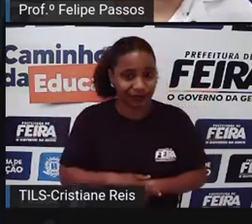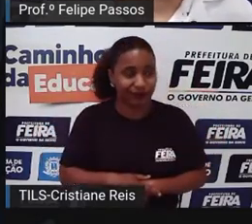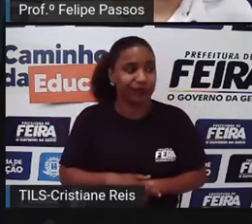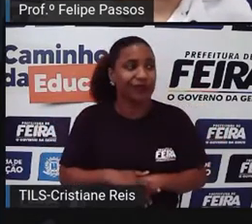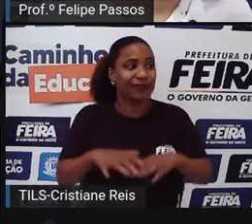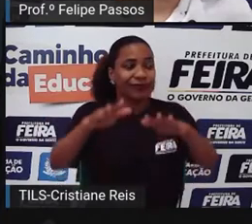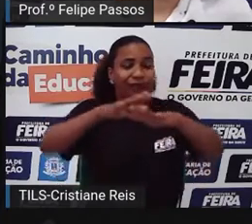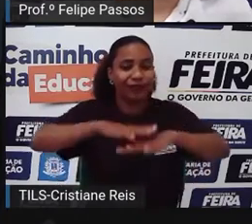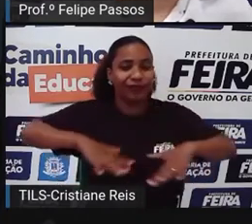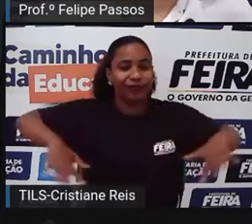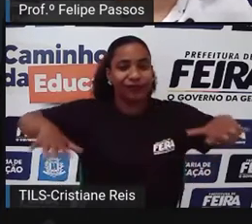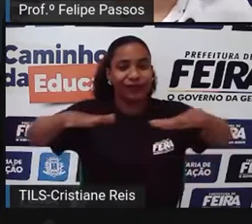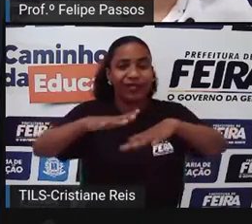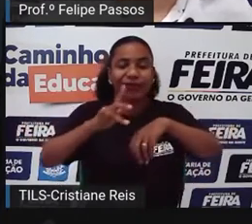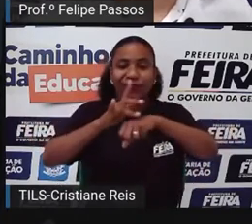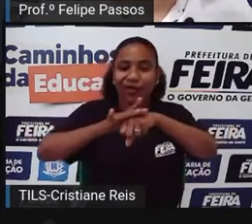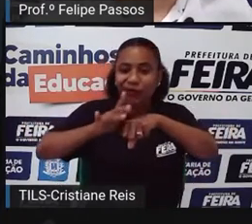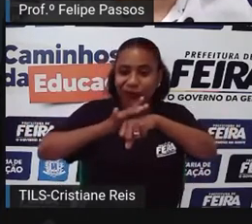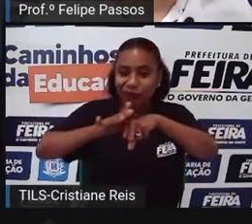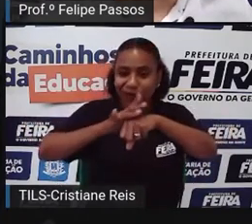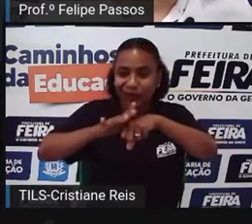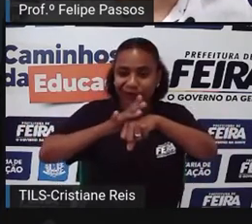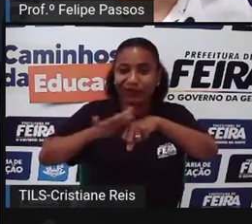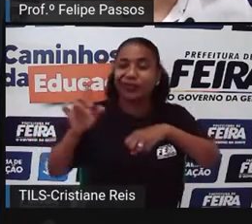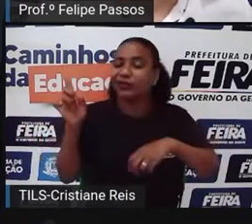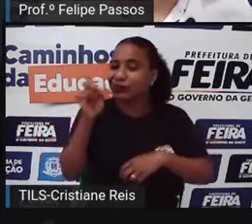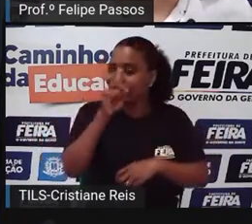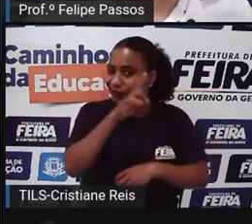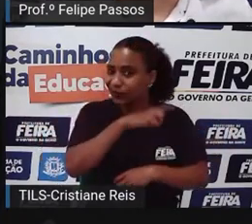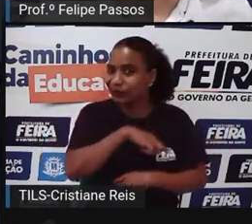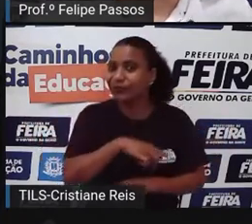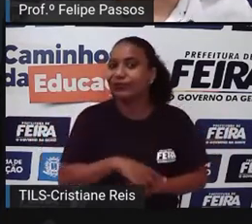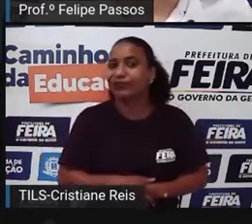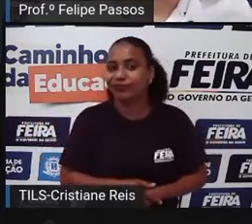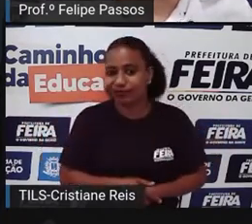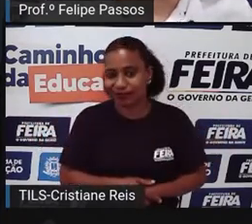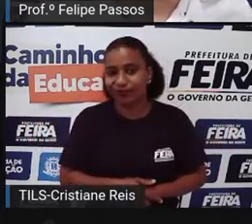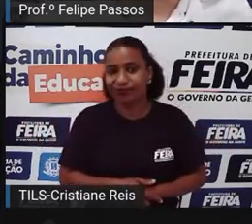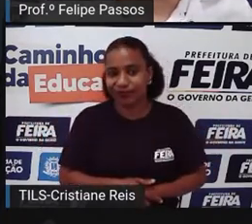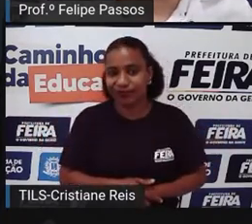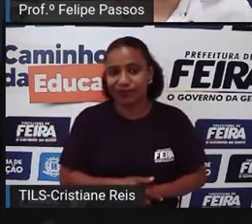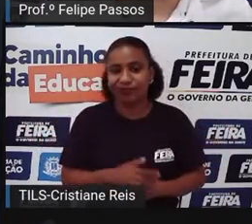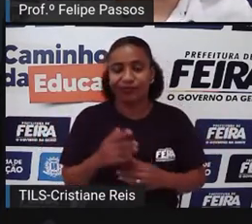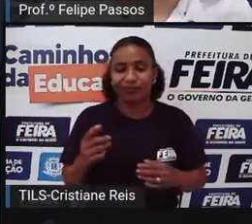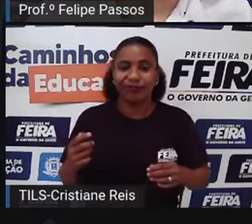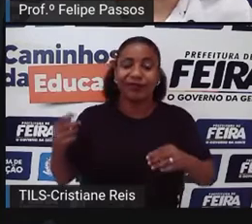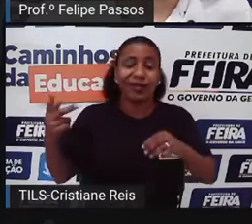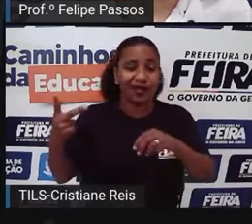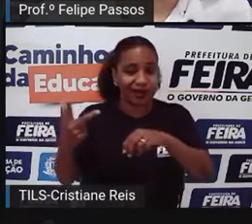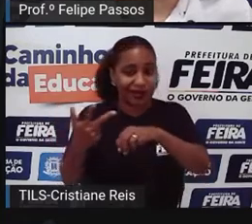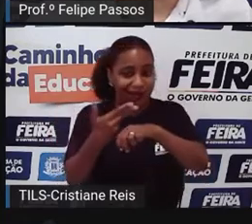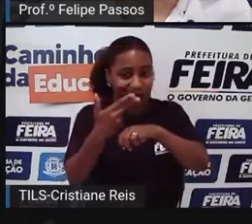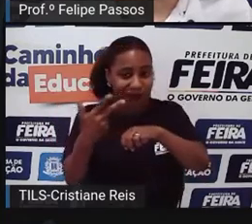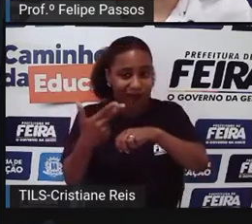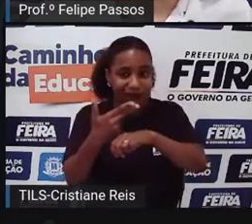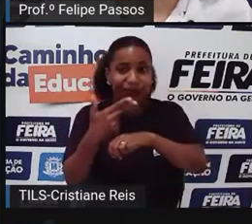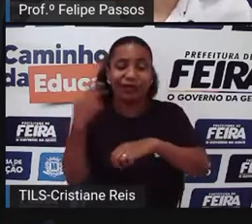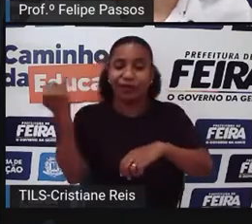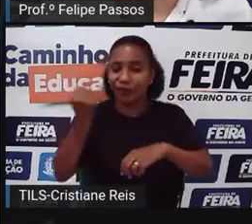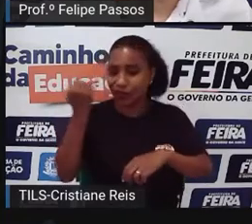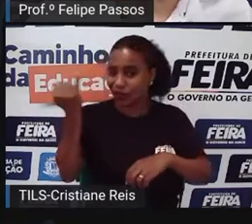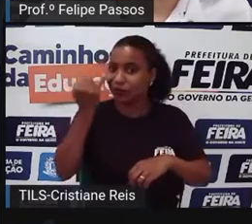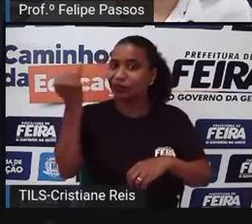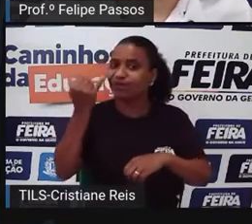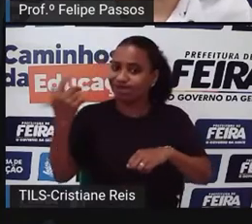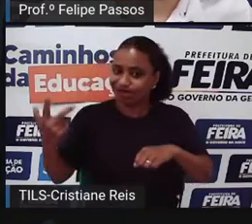Confinados Eles vão ficando Doentes É uma loucura Então castração É a solução Óbvio Virou